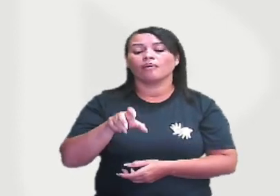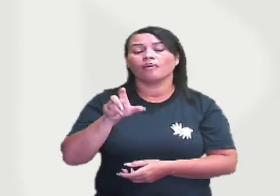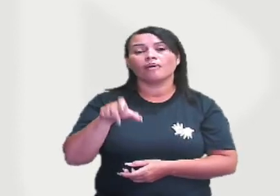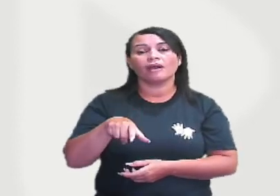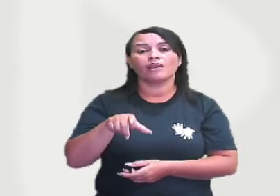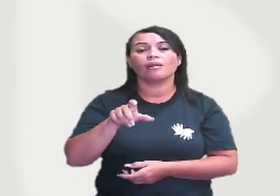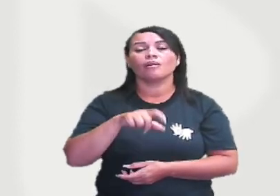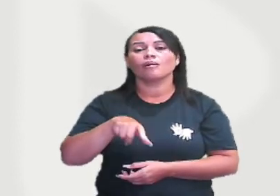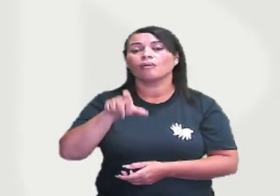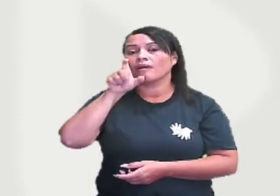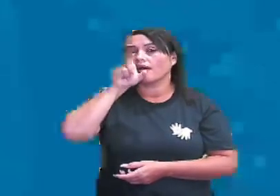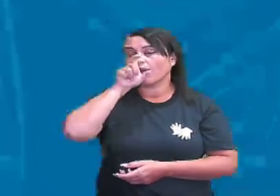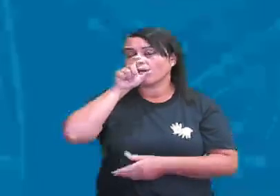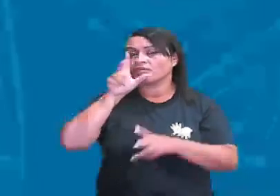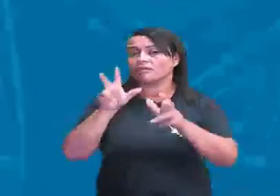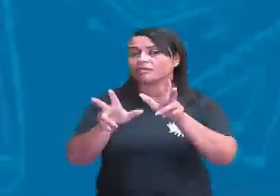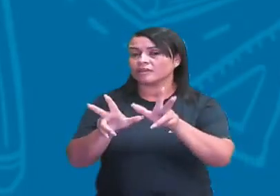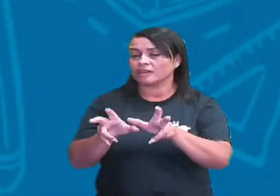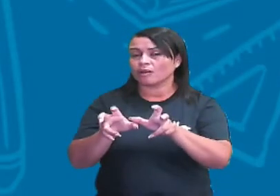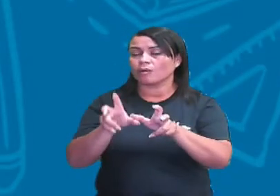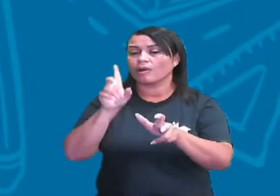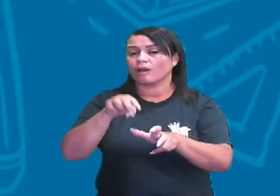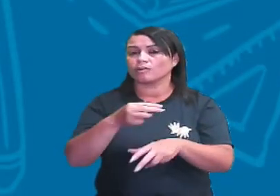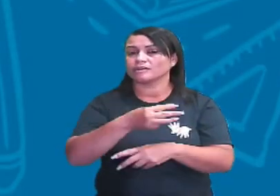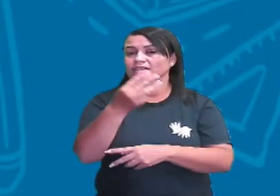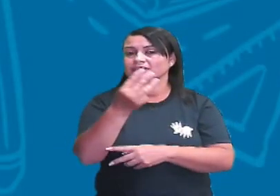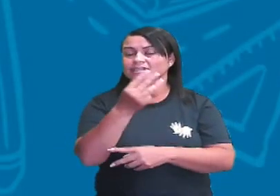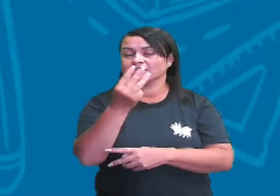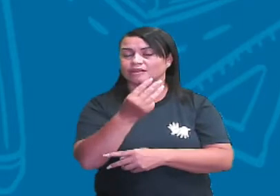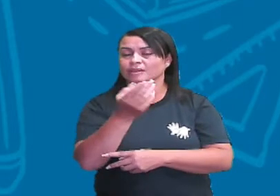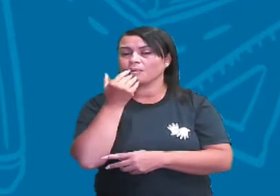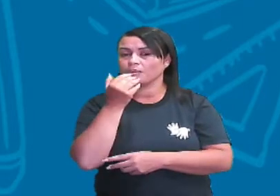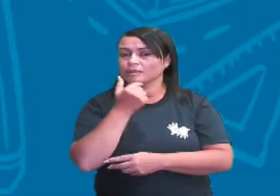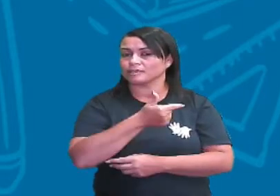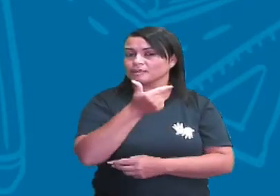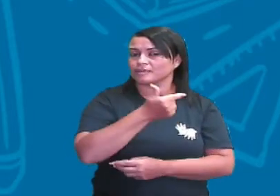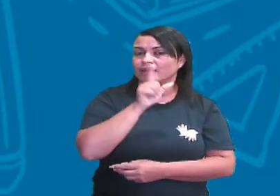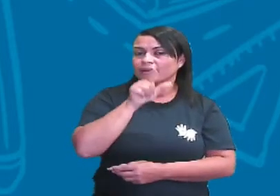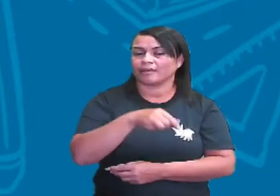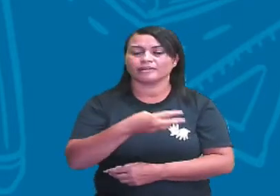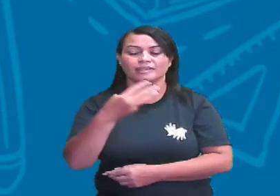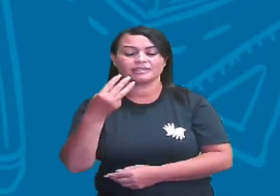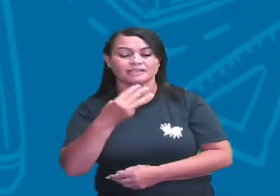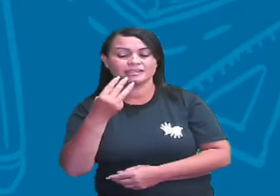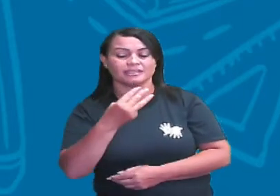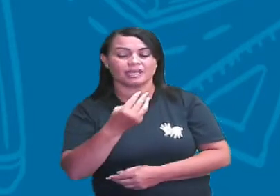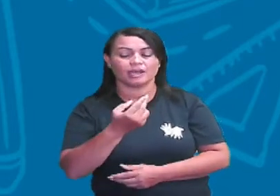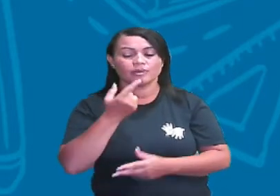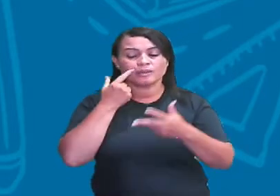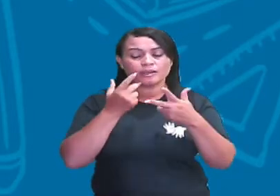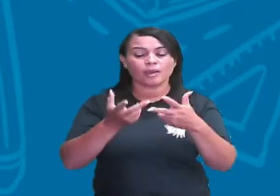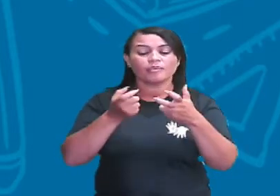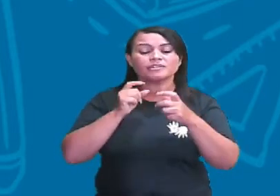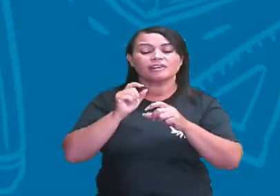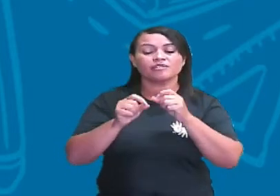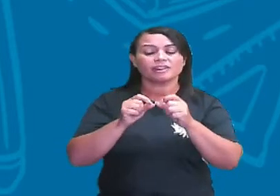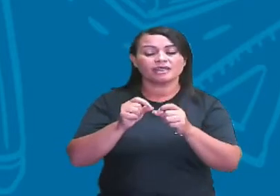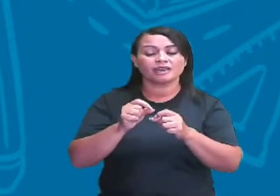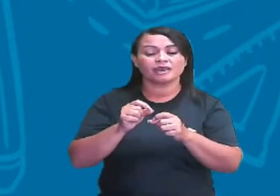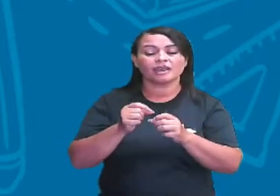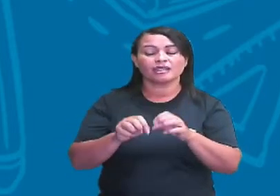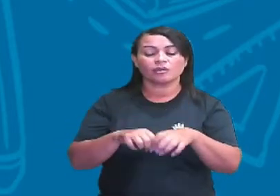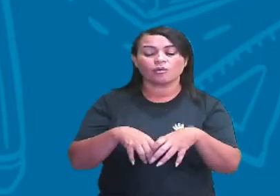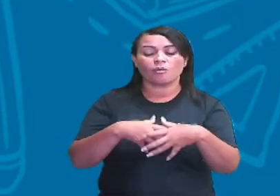secundário, portanto, ele é um consumidor terciário, tá certo? E observem, né? Que a